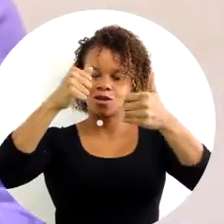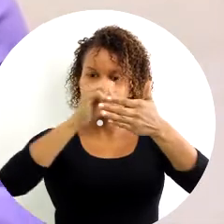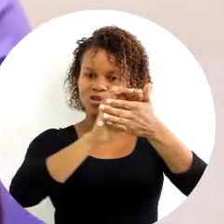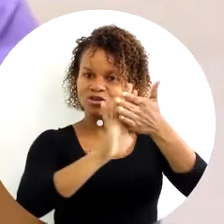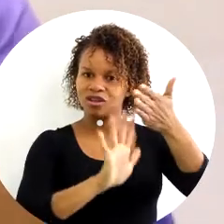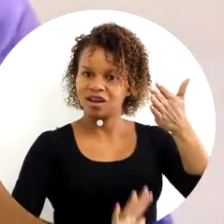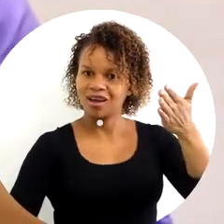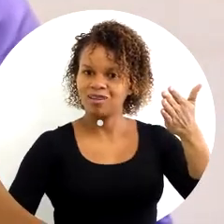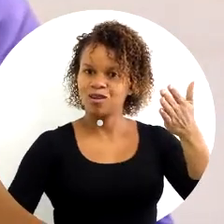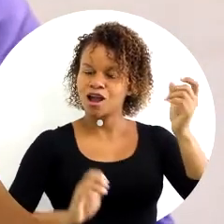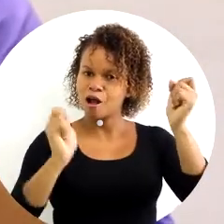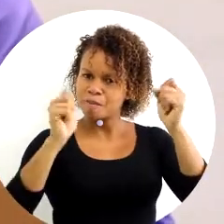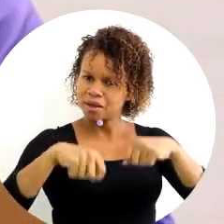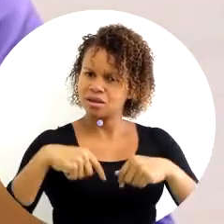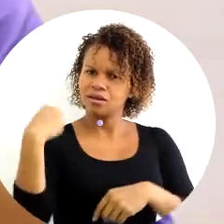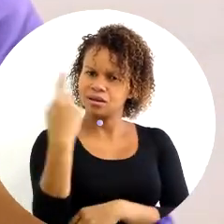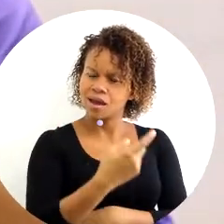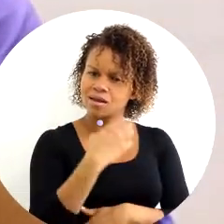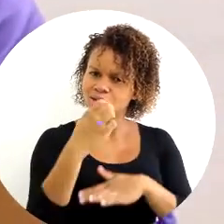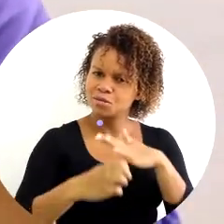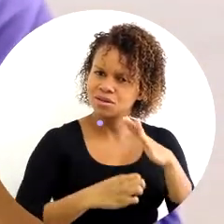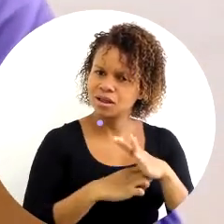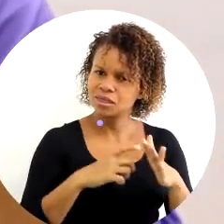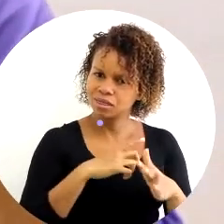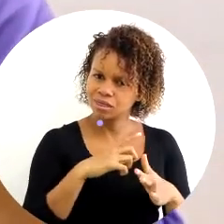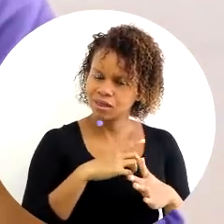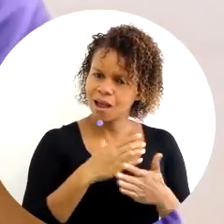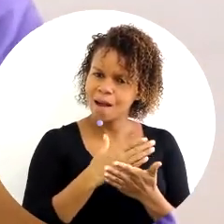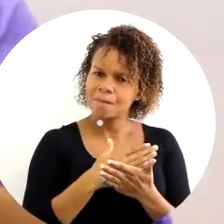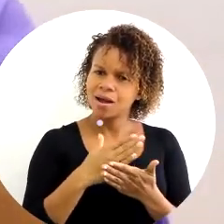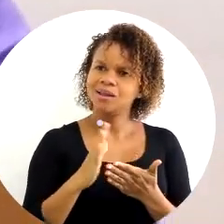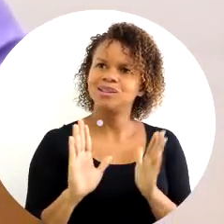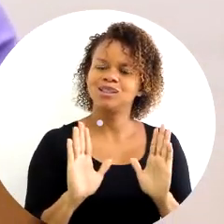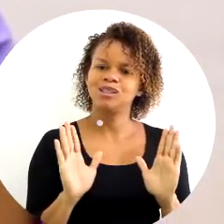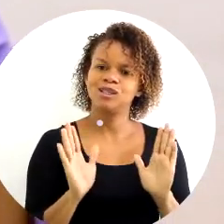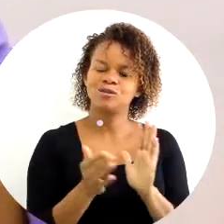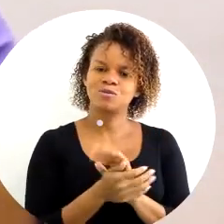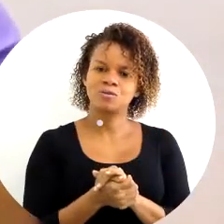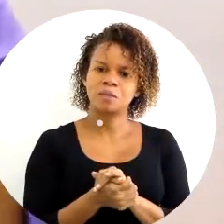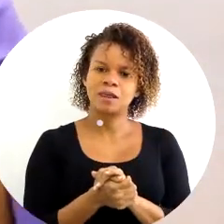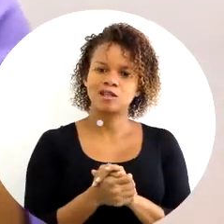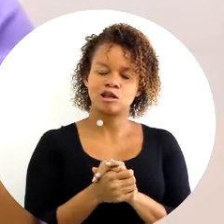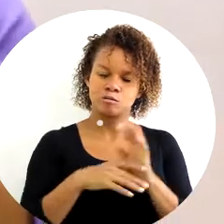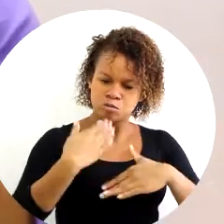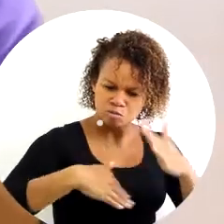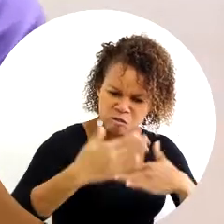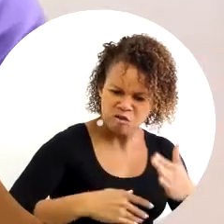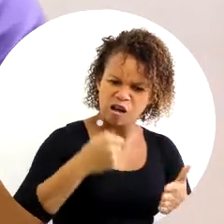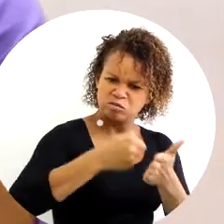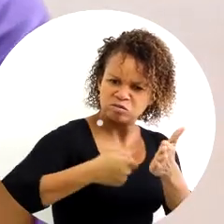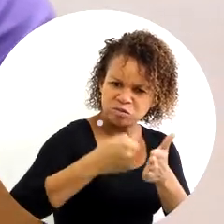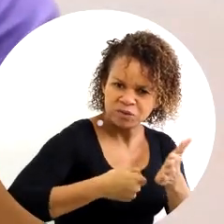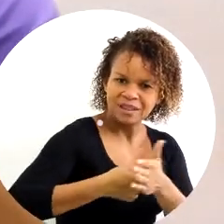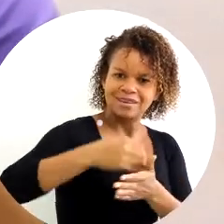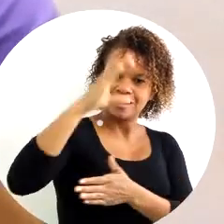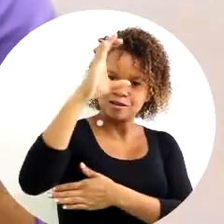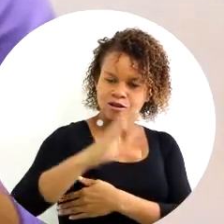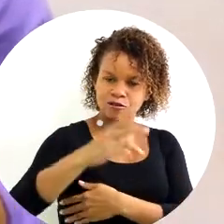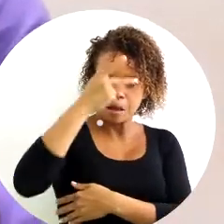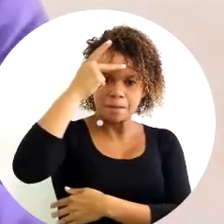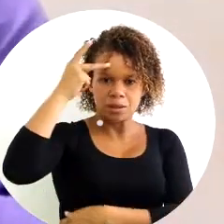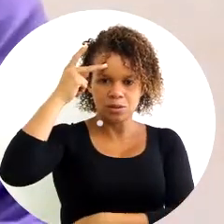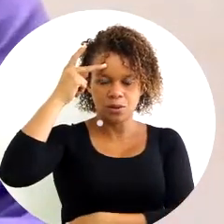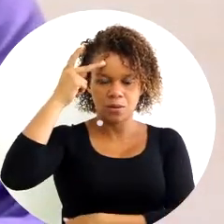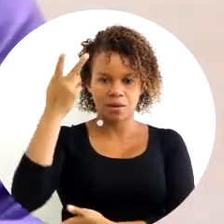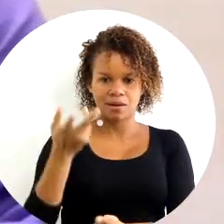tarefa, é uma capacidade que as empresas têm a partir do quanto se empenharam e investiram nos indivíduos